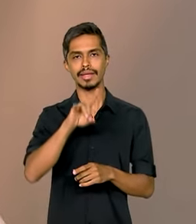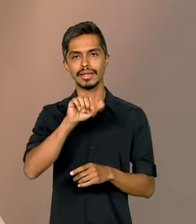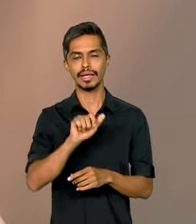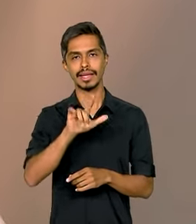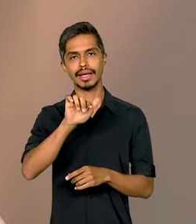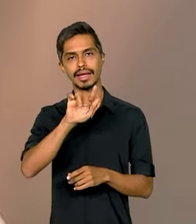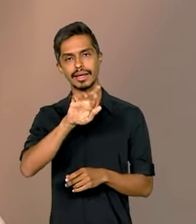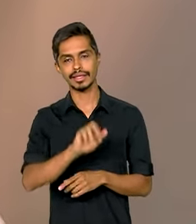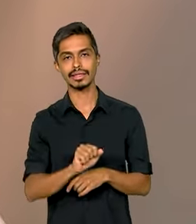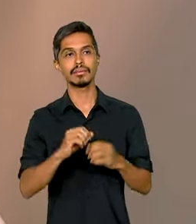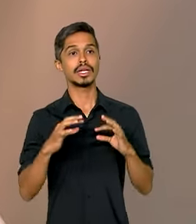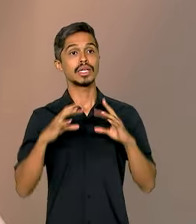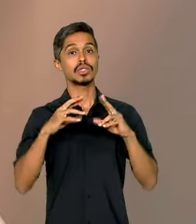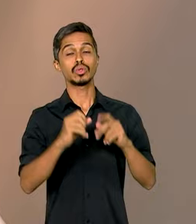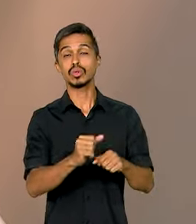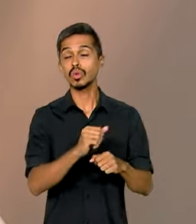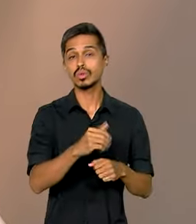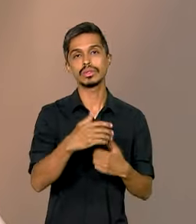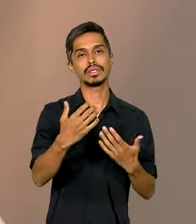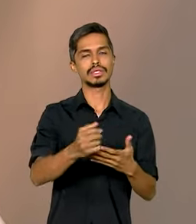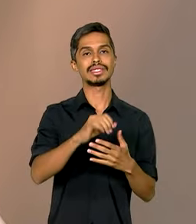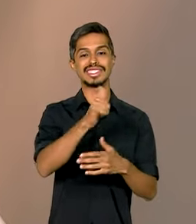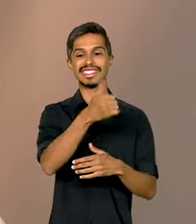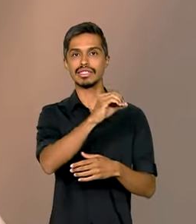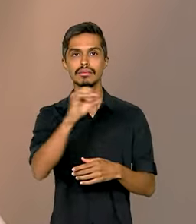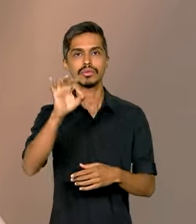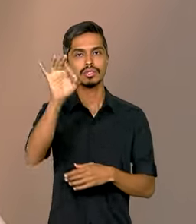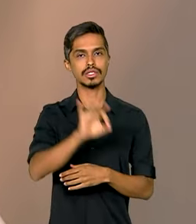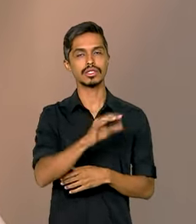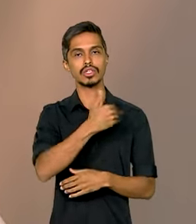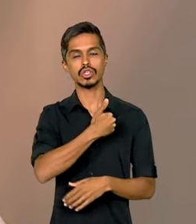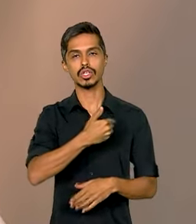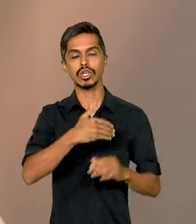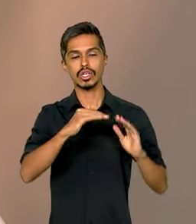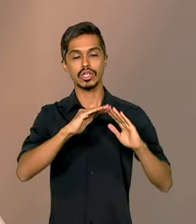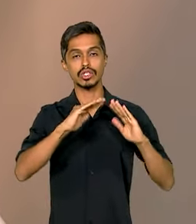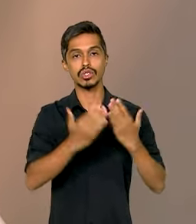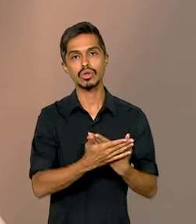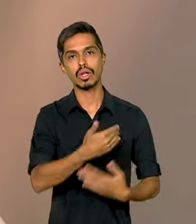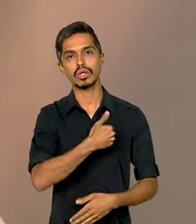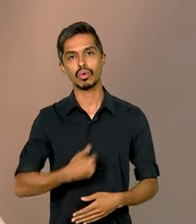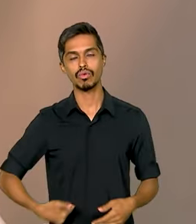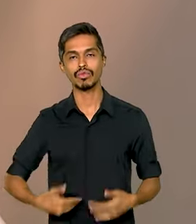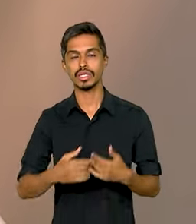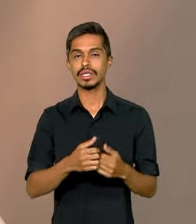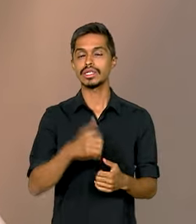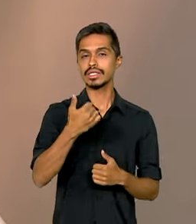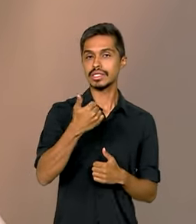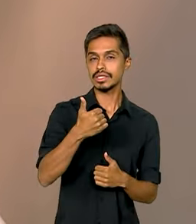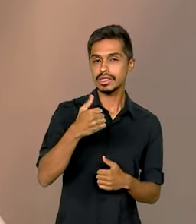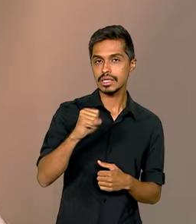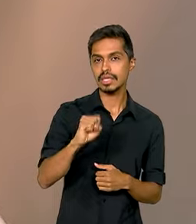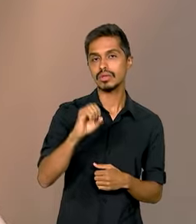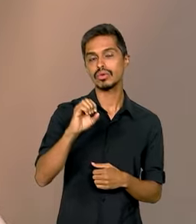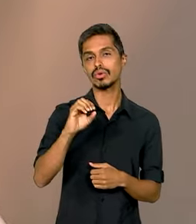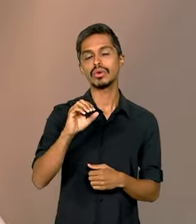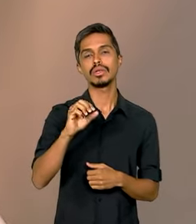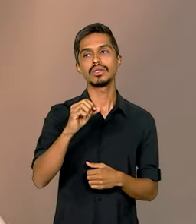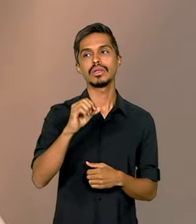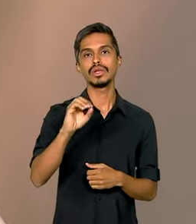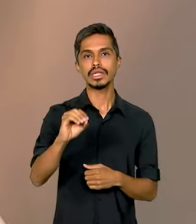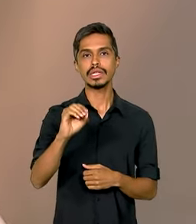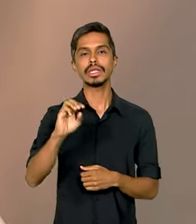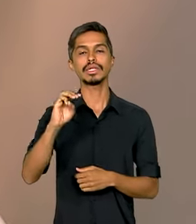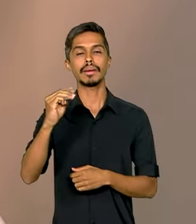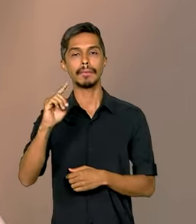% das escolas públicas brasileiras. Estamos falando de mais de 138 mil escolas públicas brasileiras que